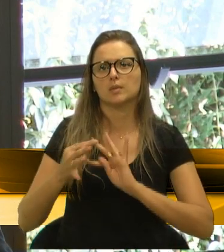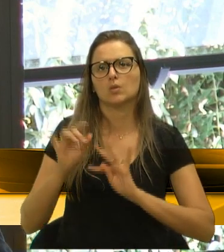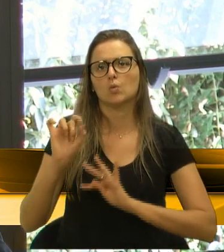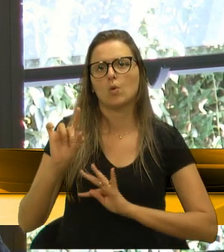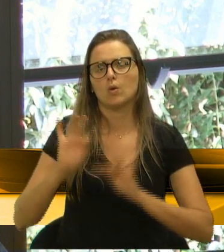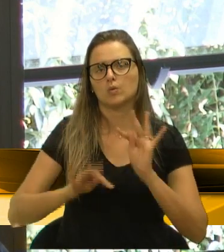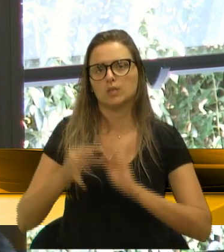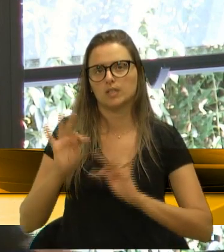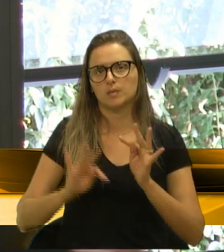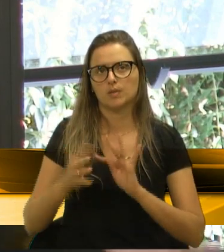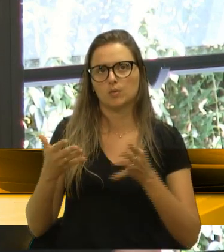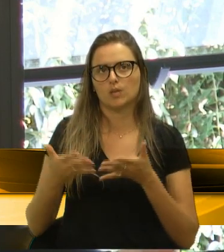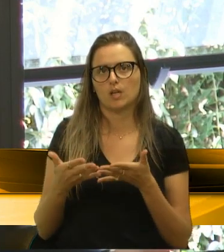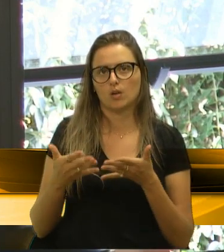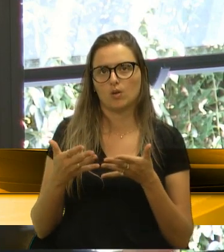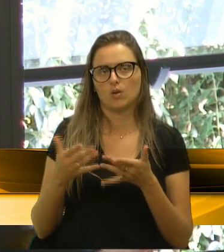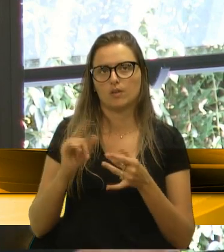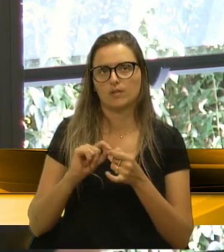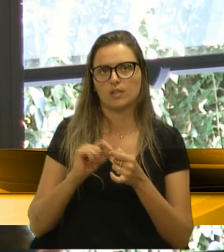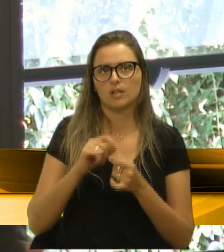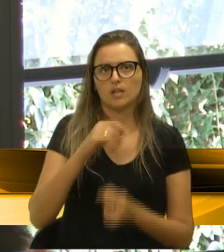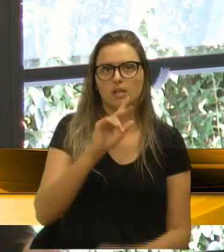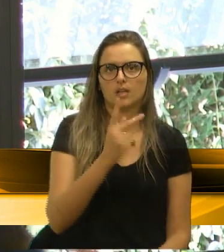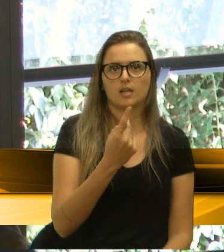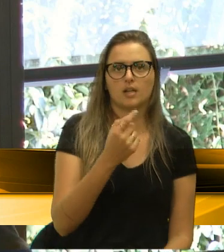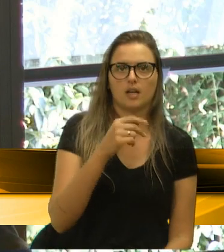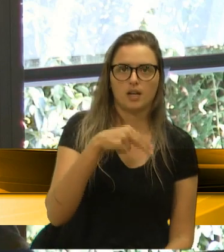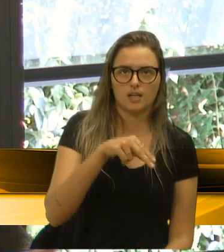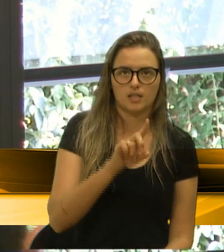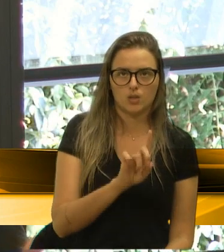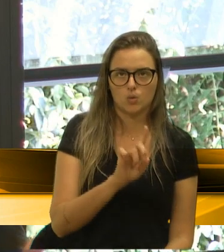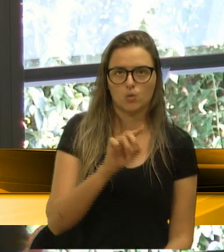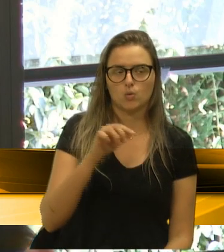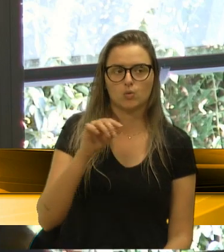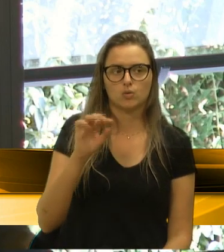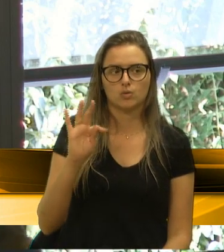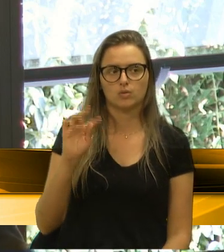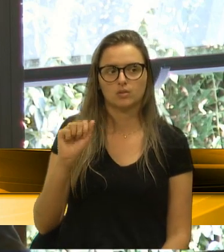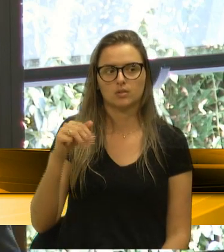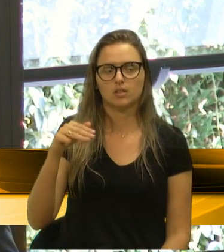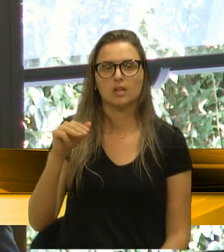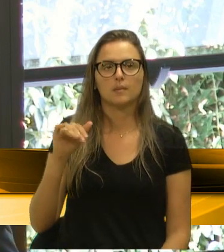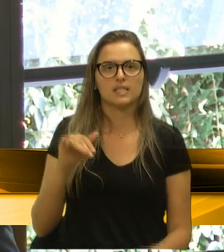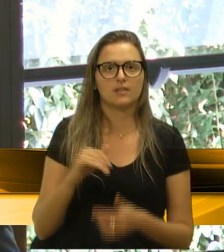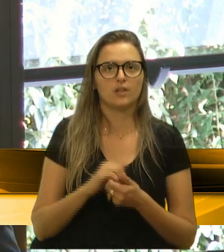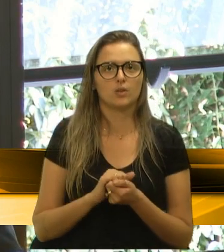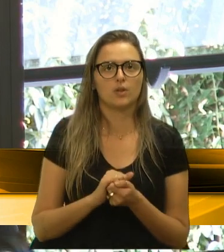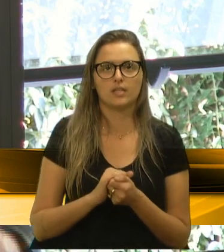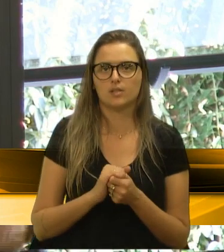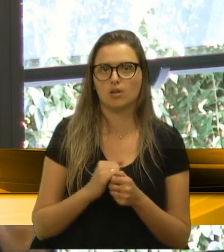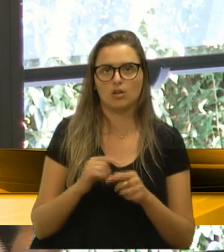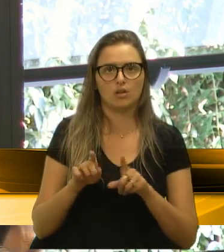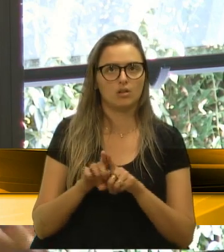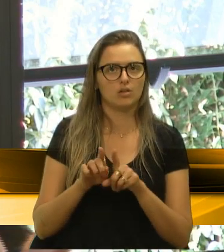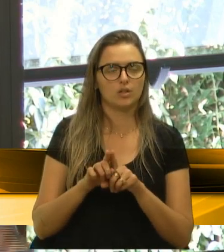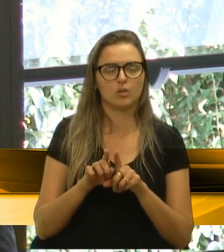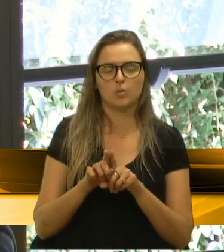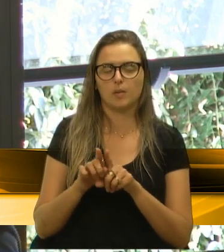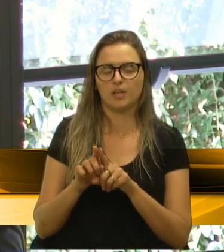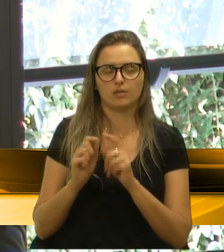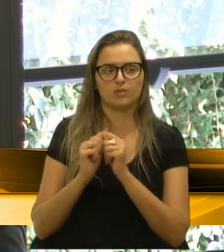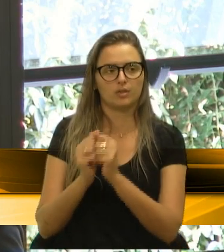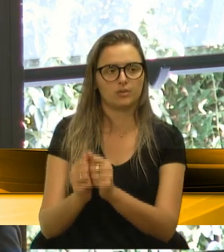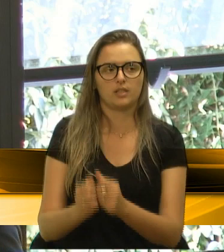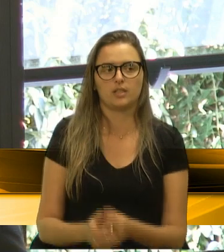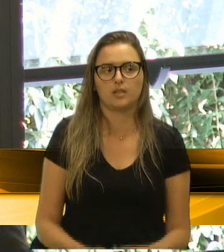que está sendo adotado, porque para o NH1 era o Tamiflu e agora para este coronavírus já existe, quais as...